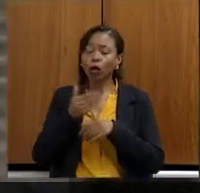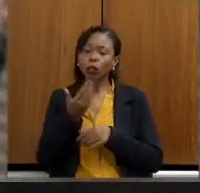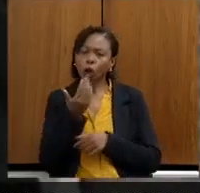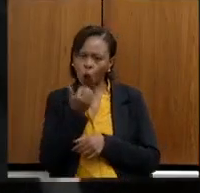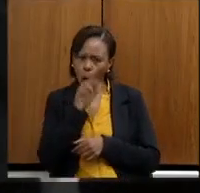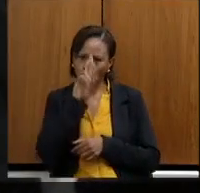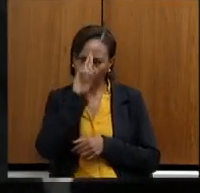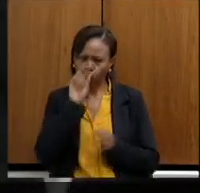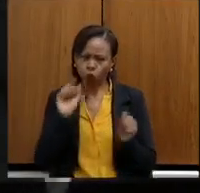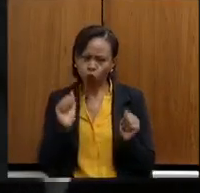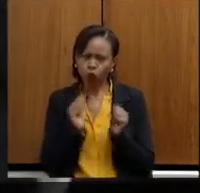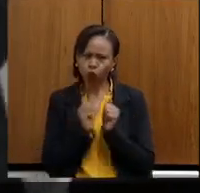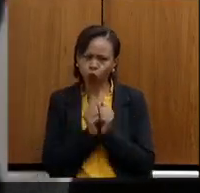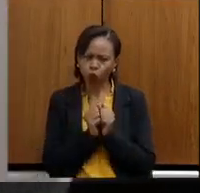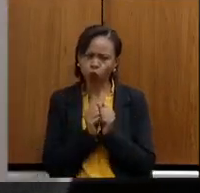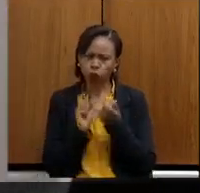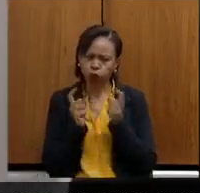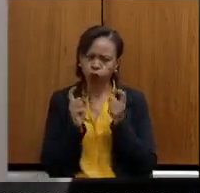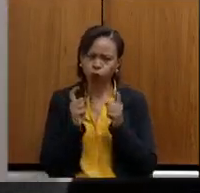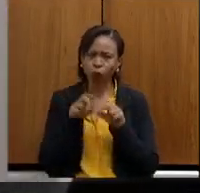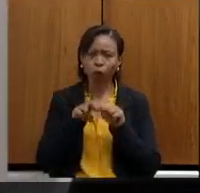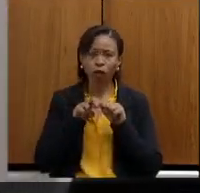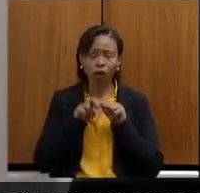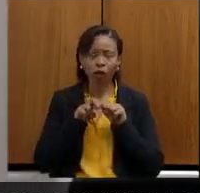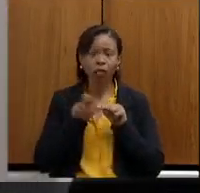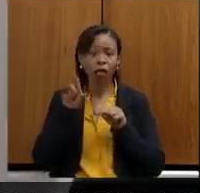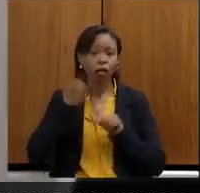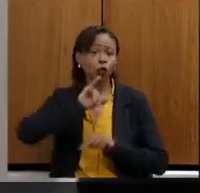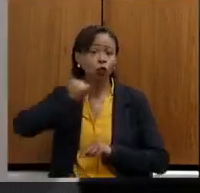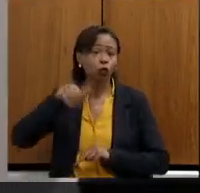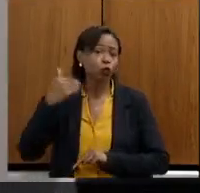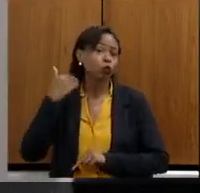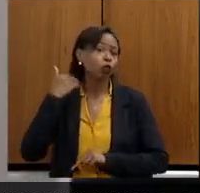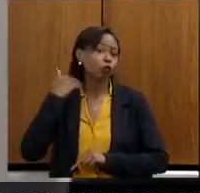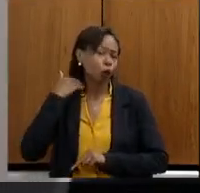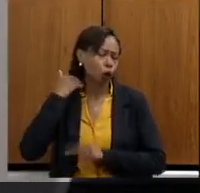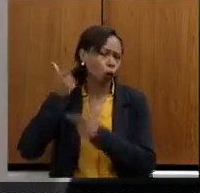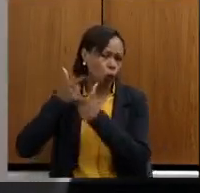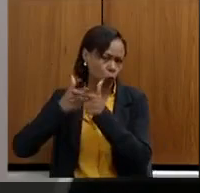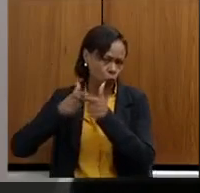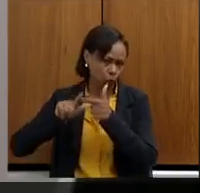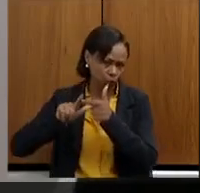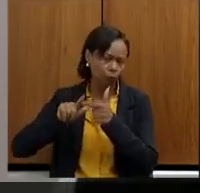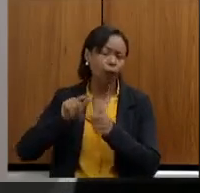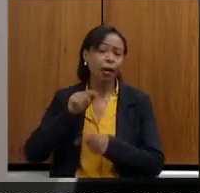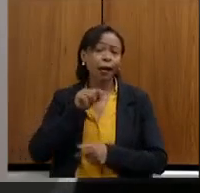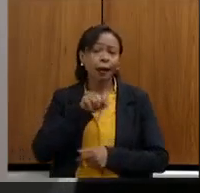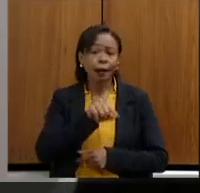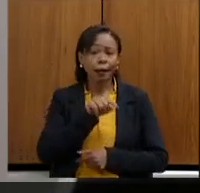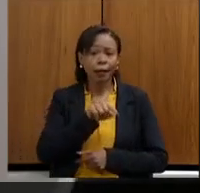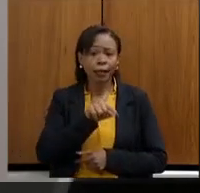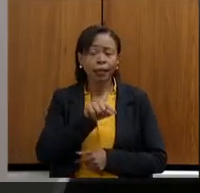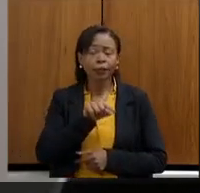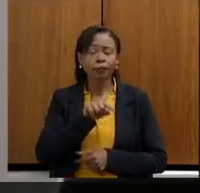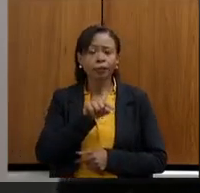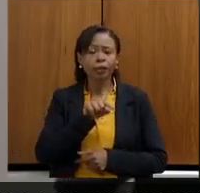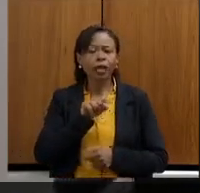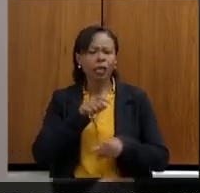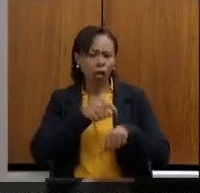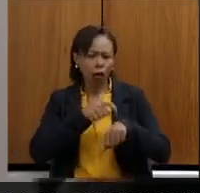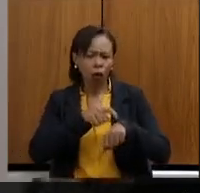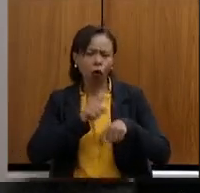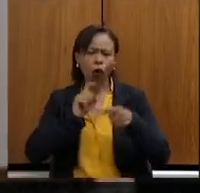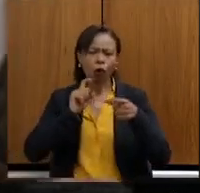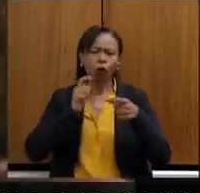situação lá de Juiz de Fora, onde é base do deputado Noraldino, e ele, durante todo o almoço, mesmo sendo almoço com relação a outro